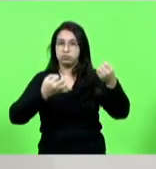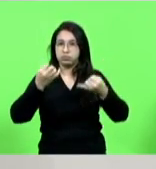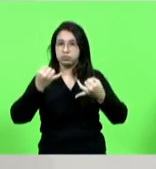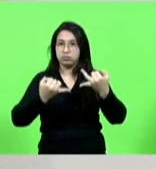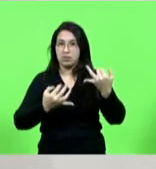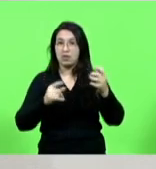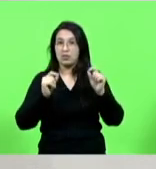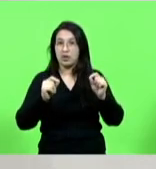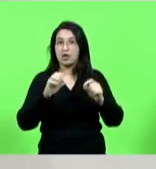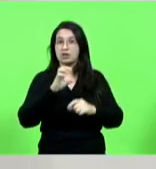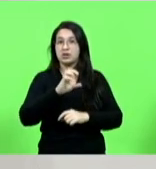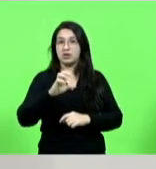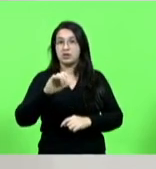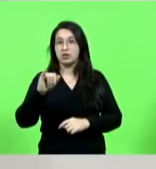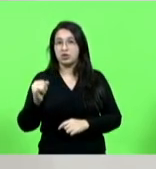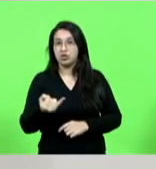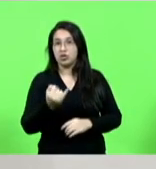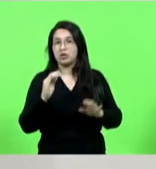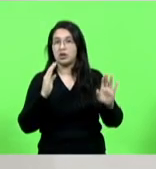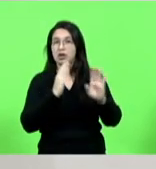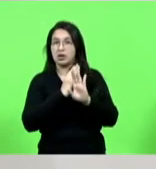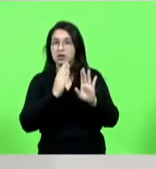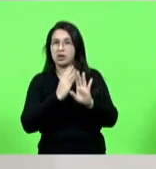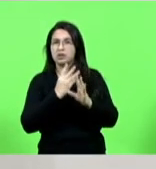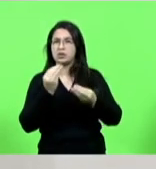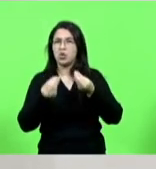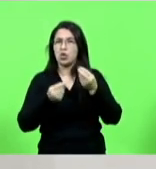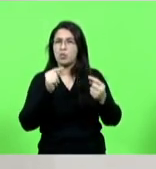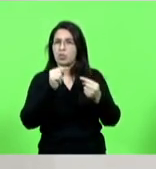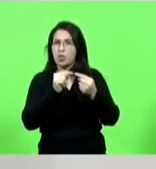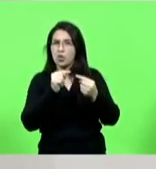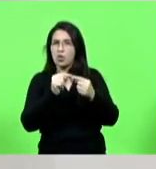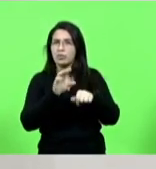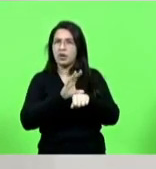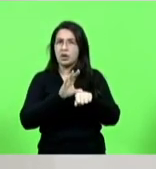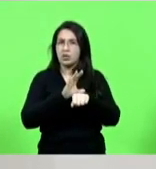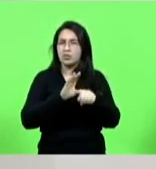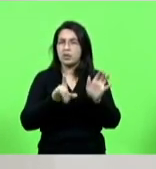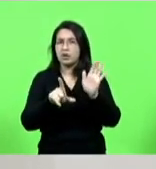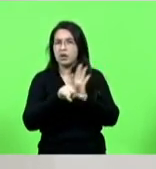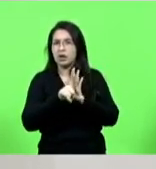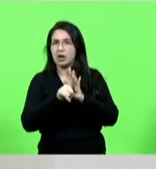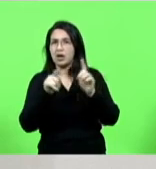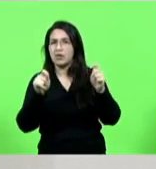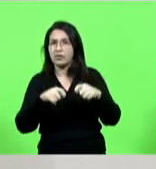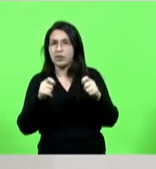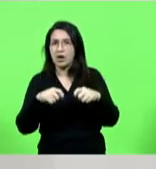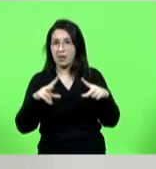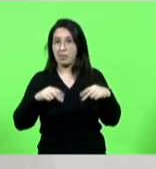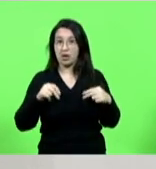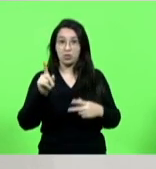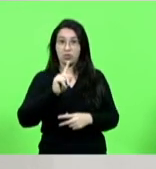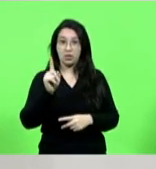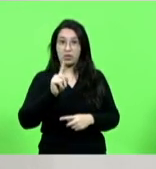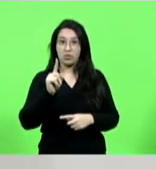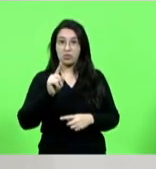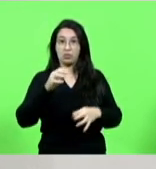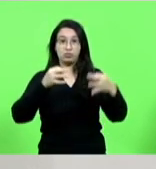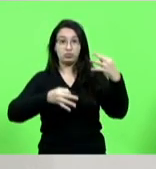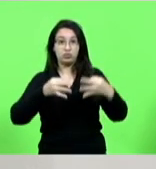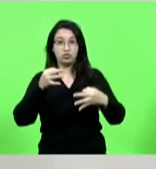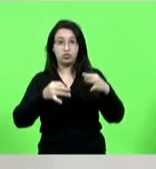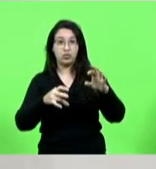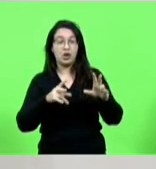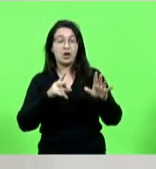analise mais a constitucionalidade e a legalidade não o mérito muitas